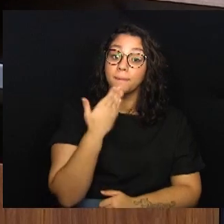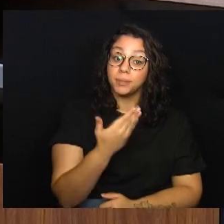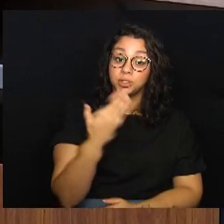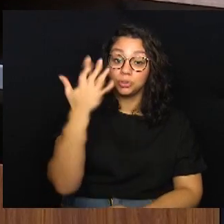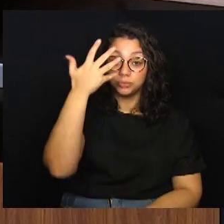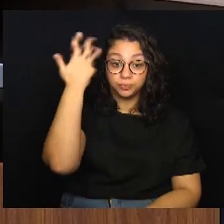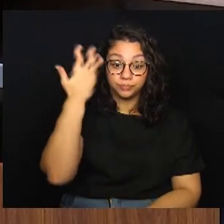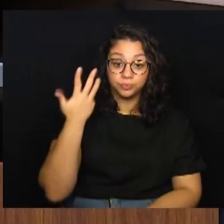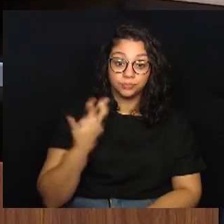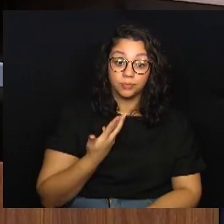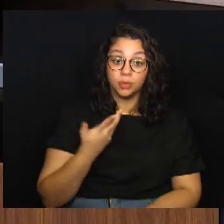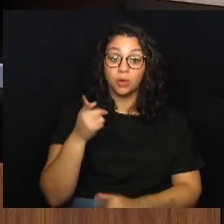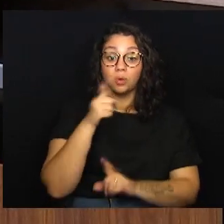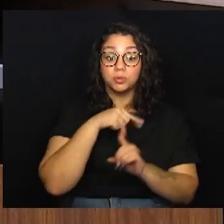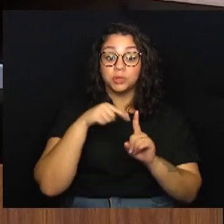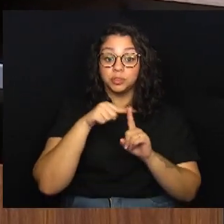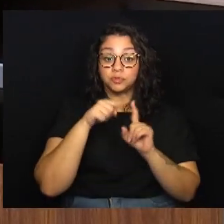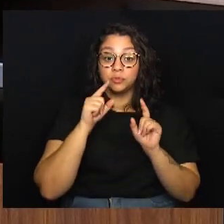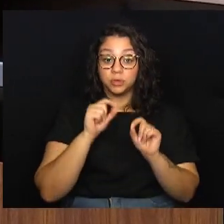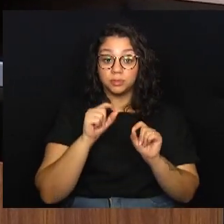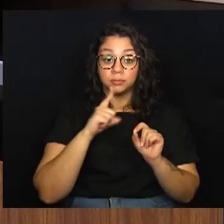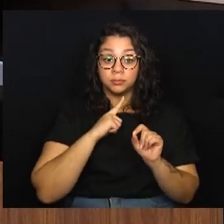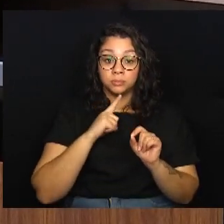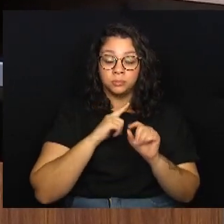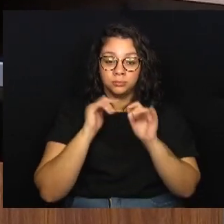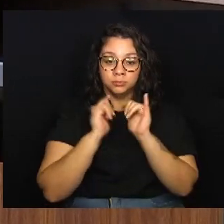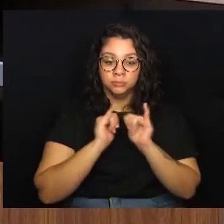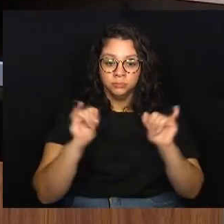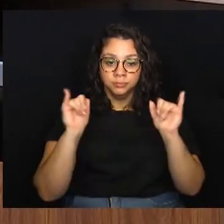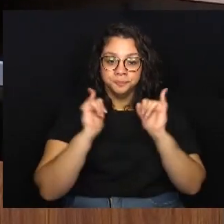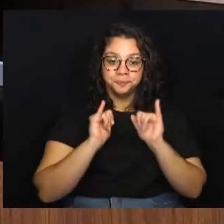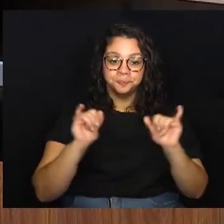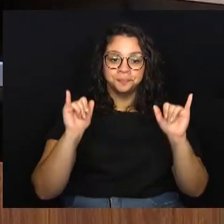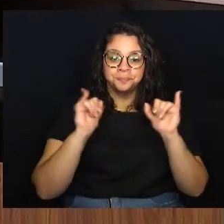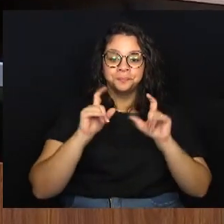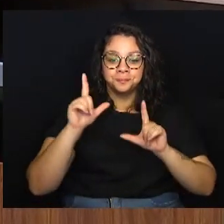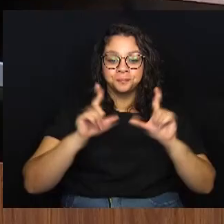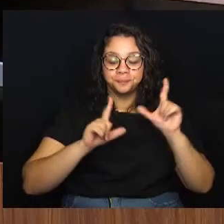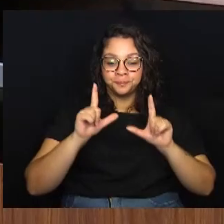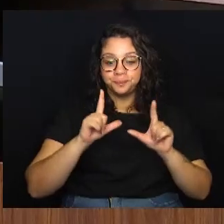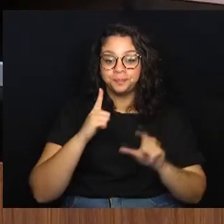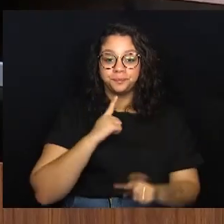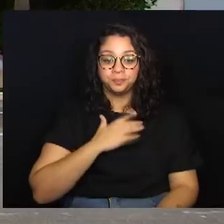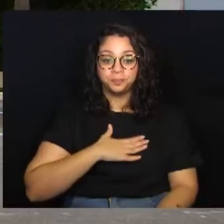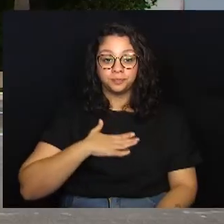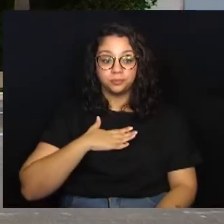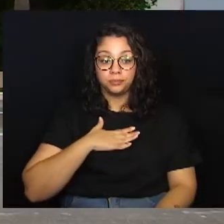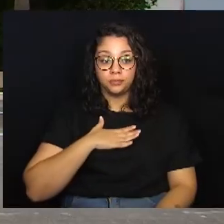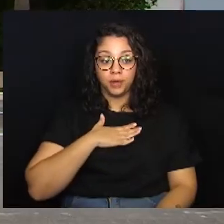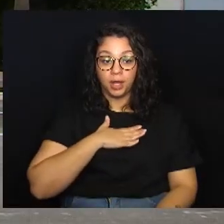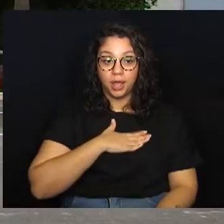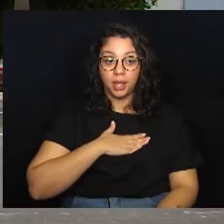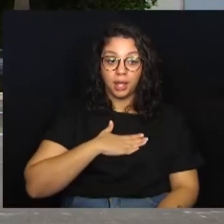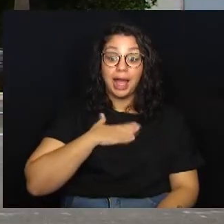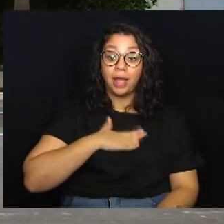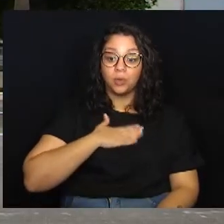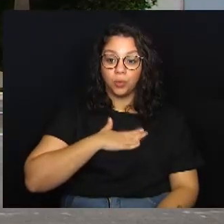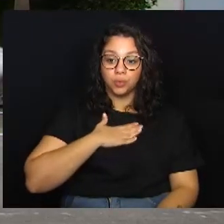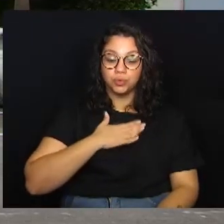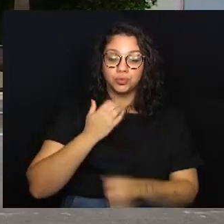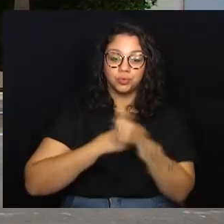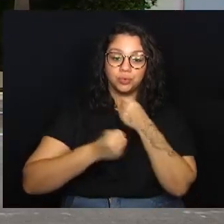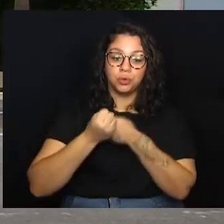O requerimento da vereadora Guida Calisto teve como base uma matéria divulgada na imprensa em agosto do ano